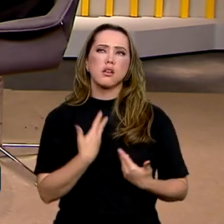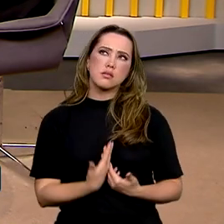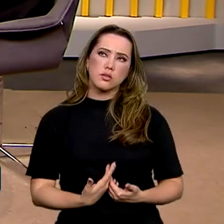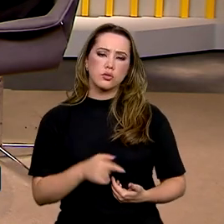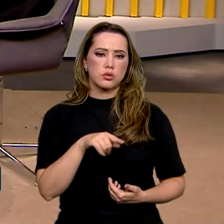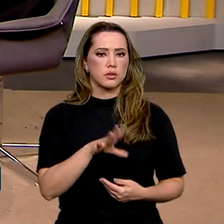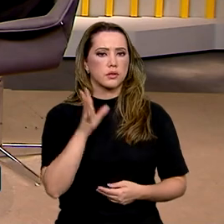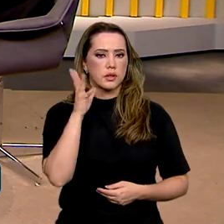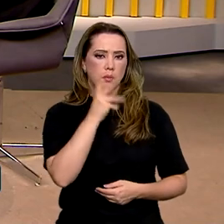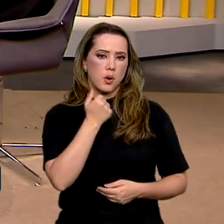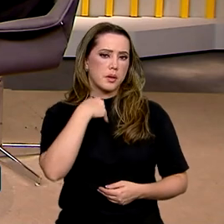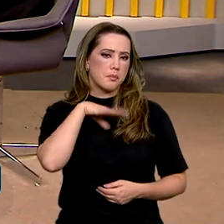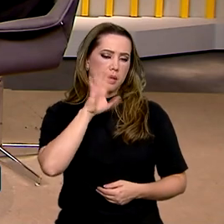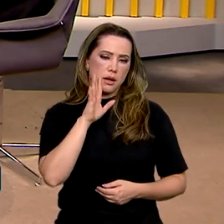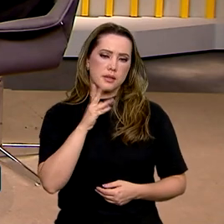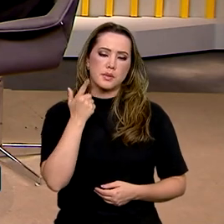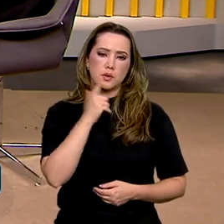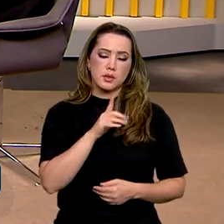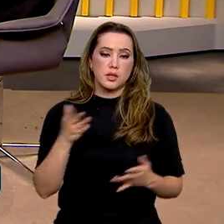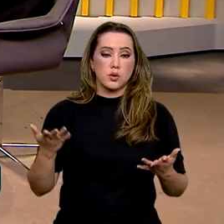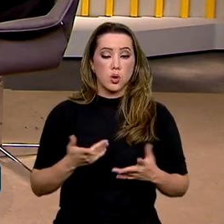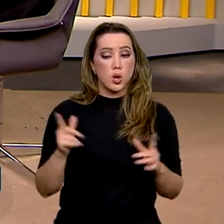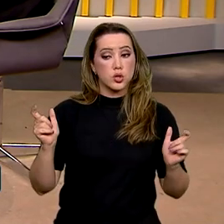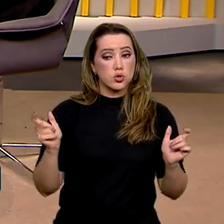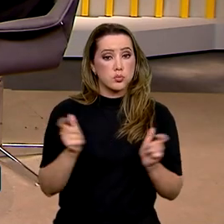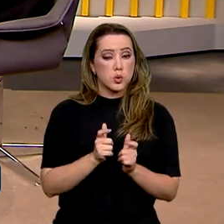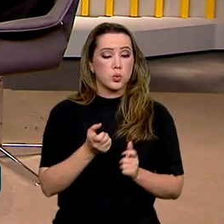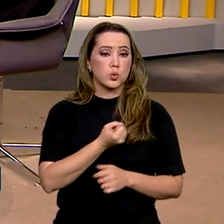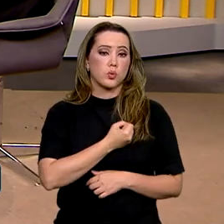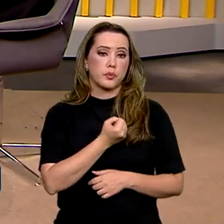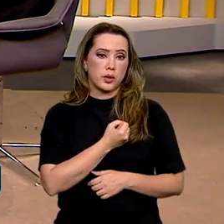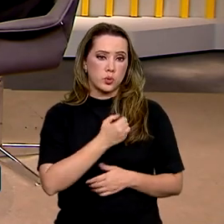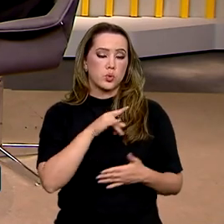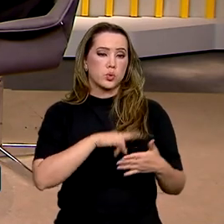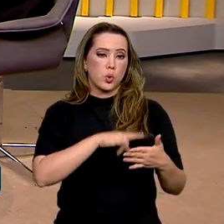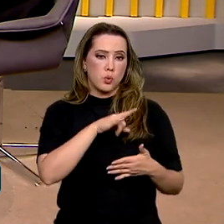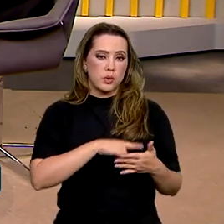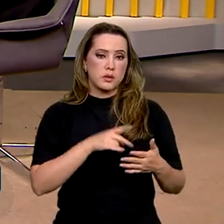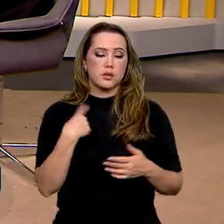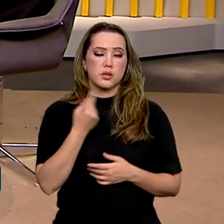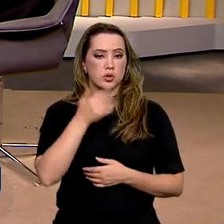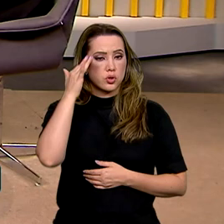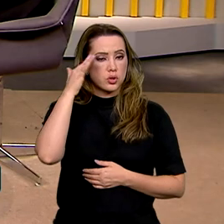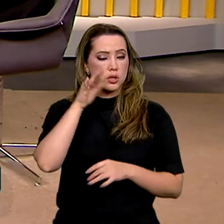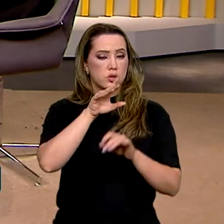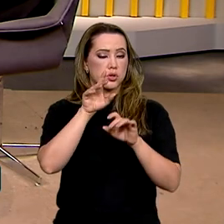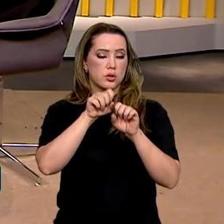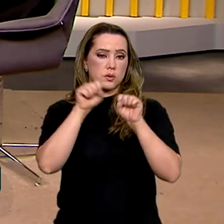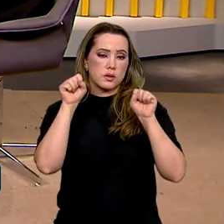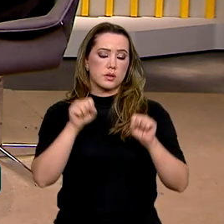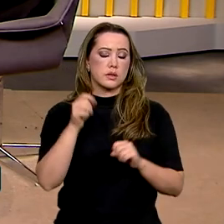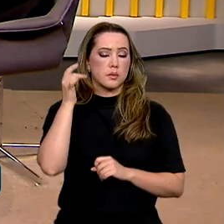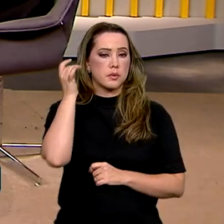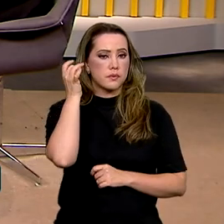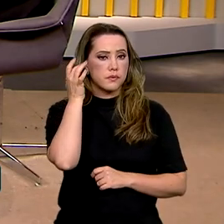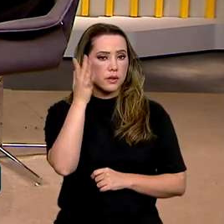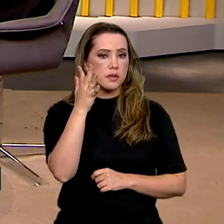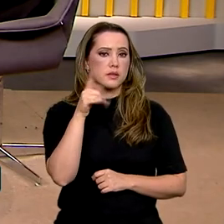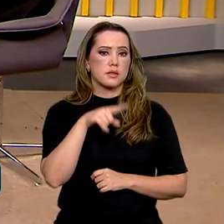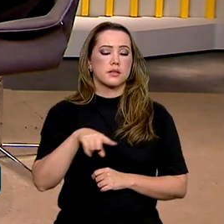e demora mais tempo para fazer. Então, a gente entende que esse sistema, ele facilita a